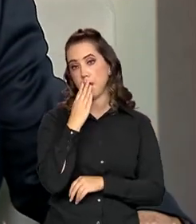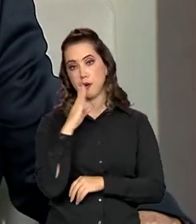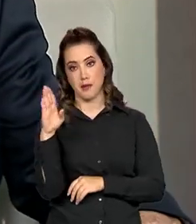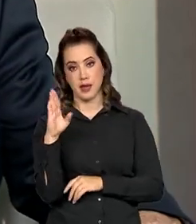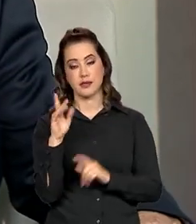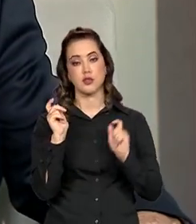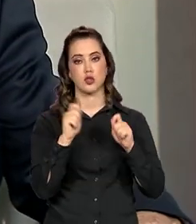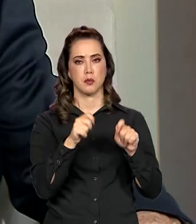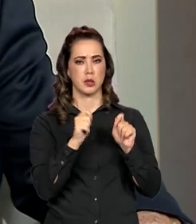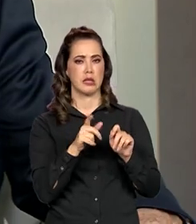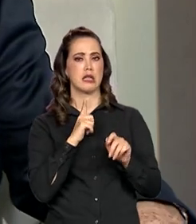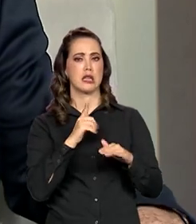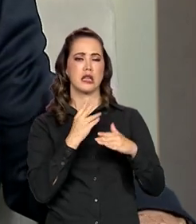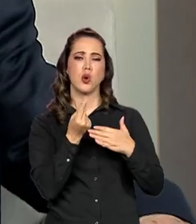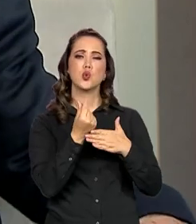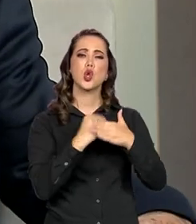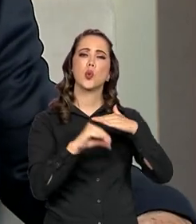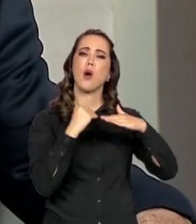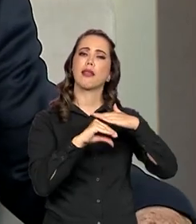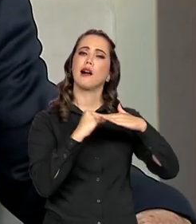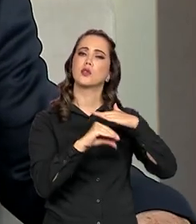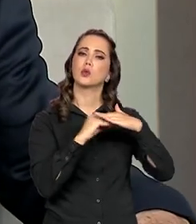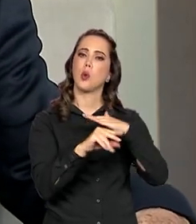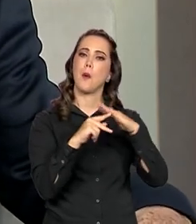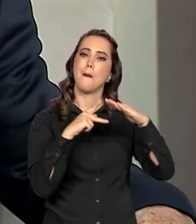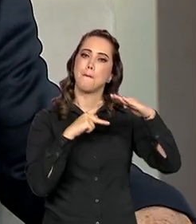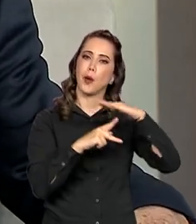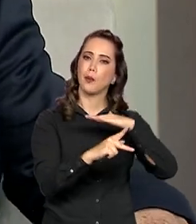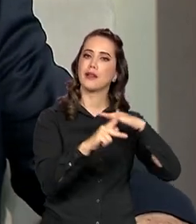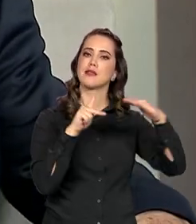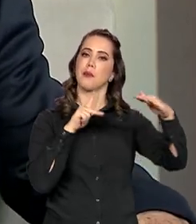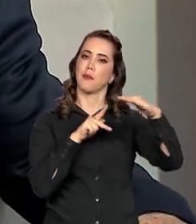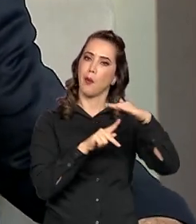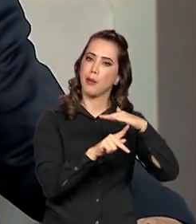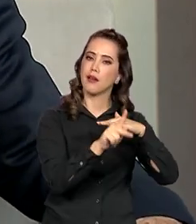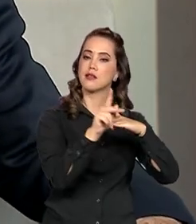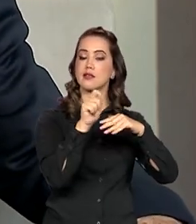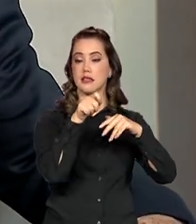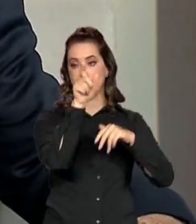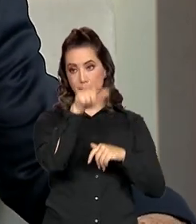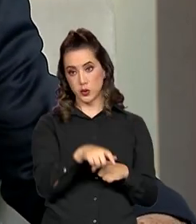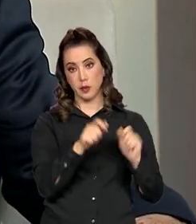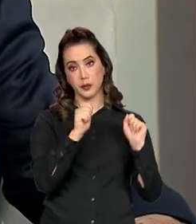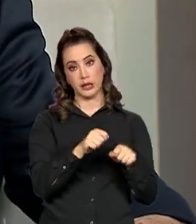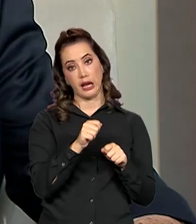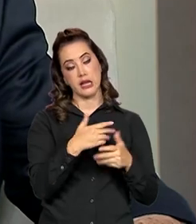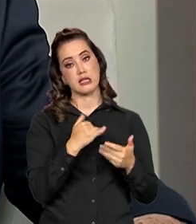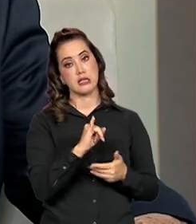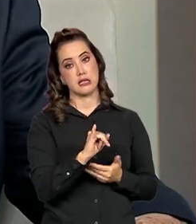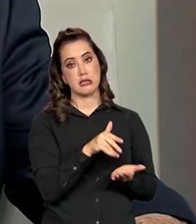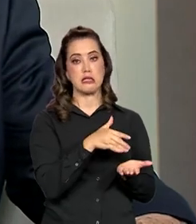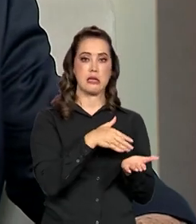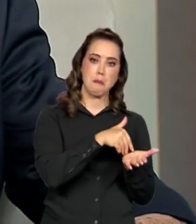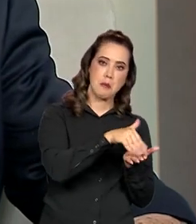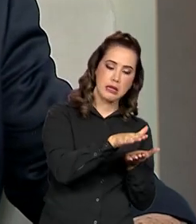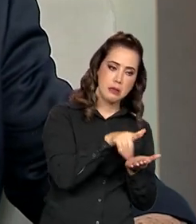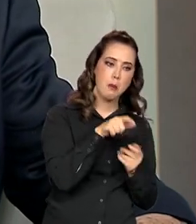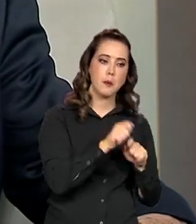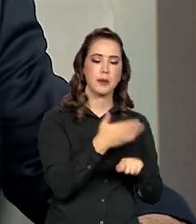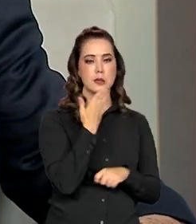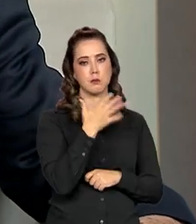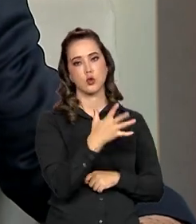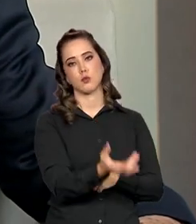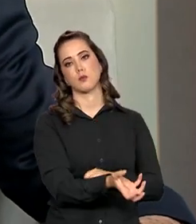vinculada, uma poupança individual desse trabalhador, que ele pudesse recorrer com o infortúnio do desemprego,